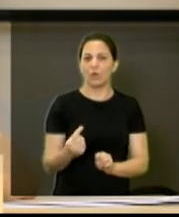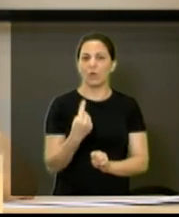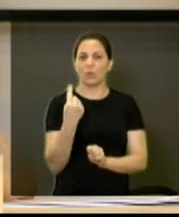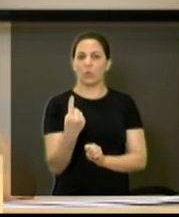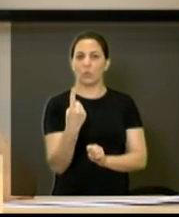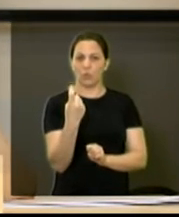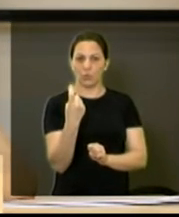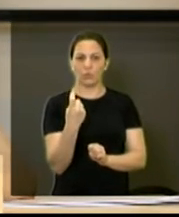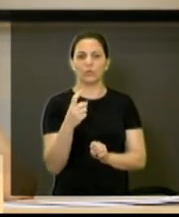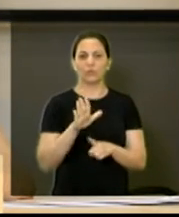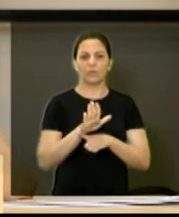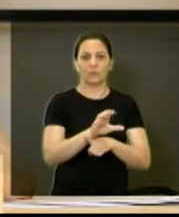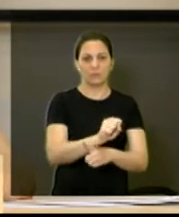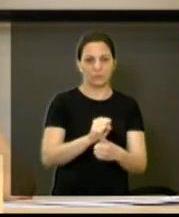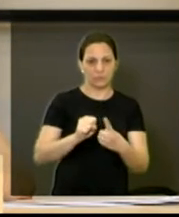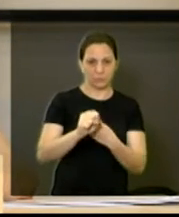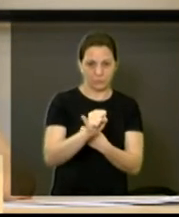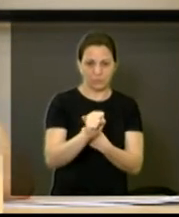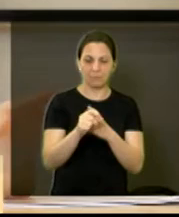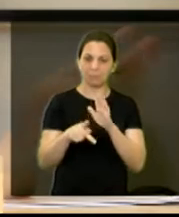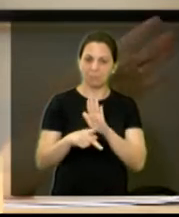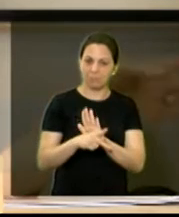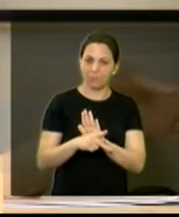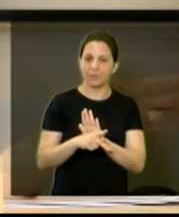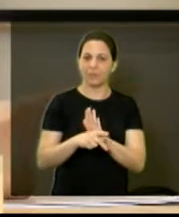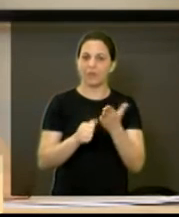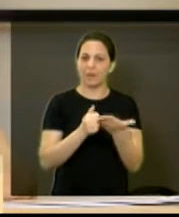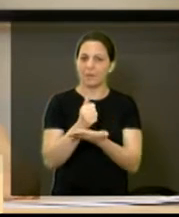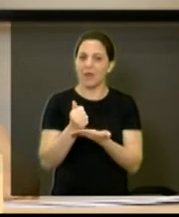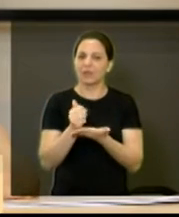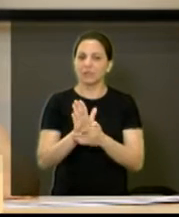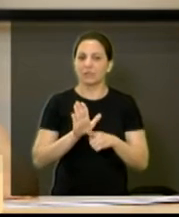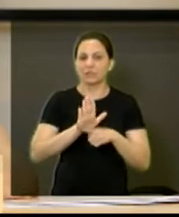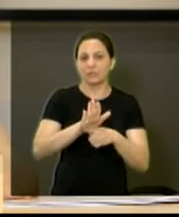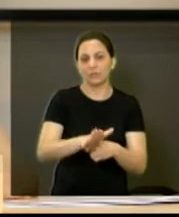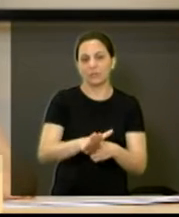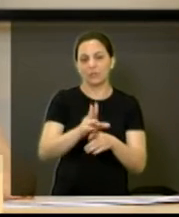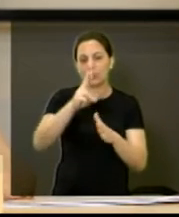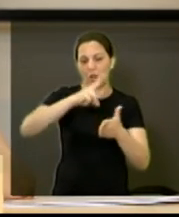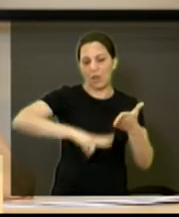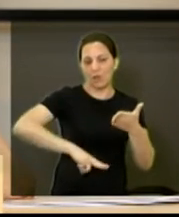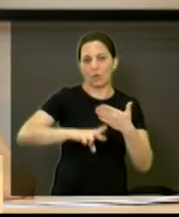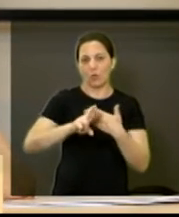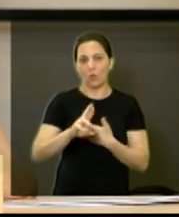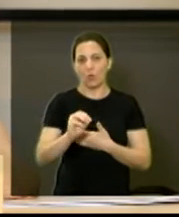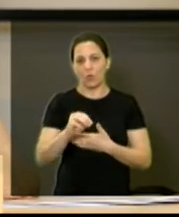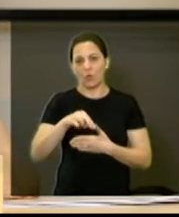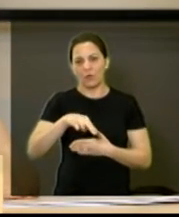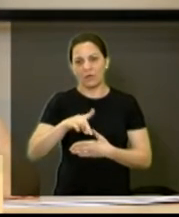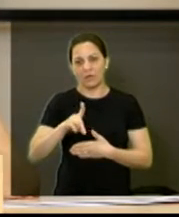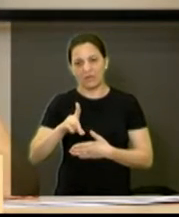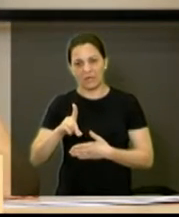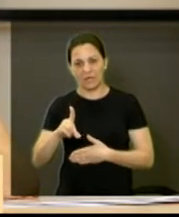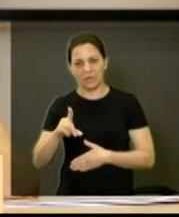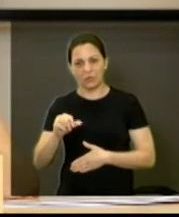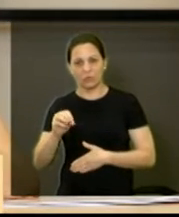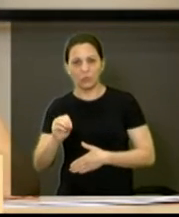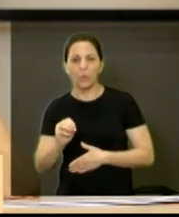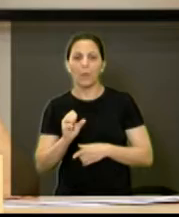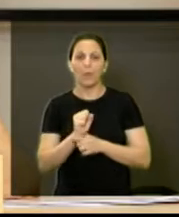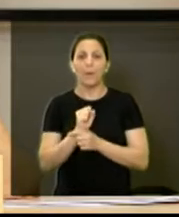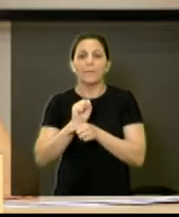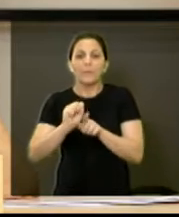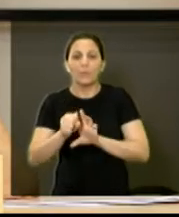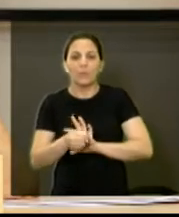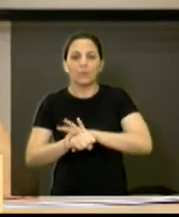a proteção básica, né? Conforme o Ronaldo já leu, já apresentou, que a proteção básica, ela